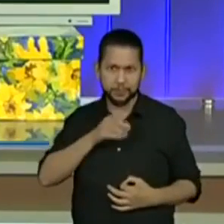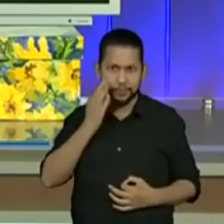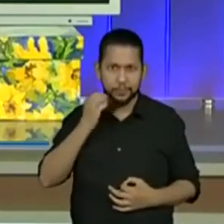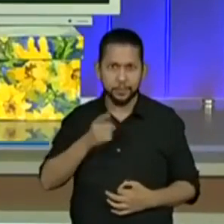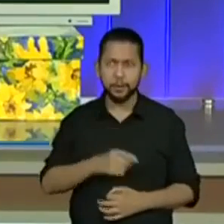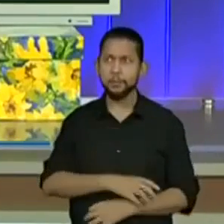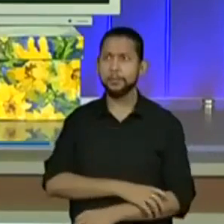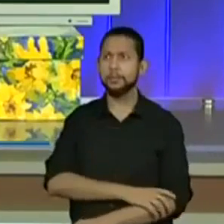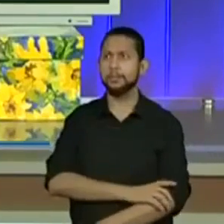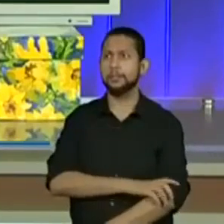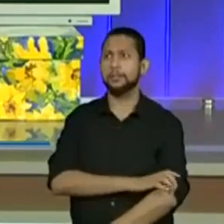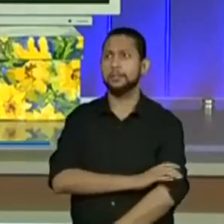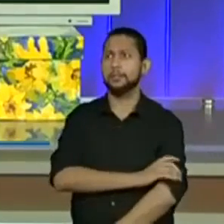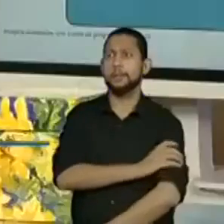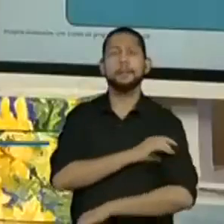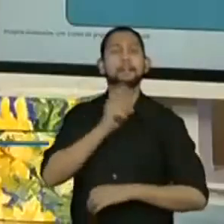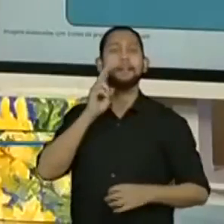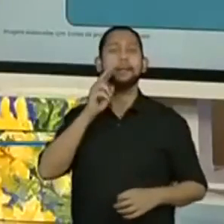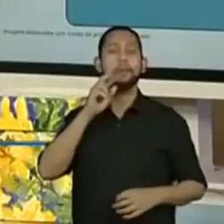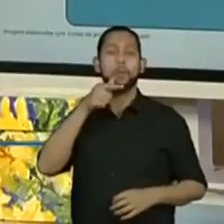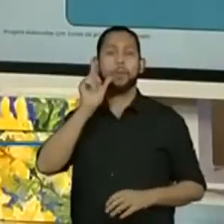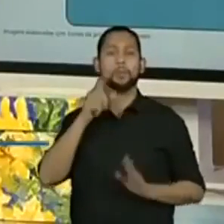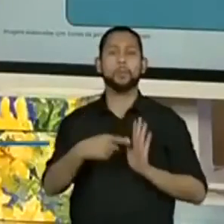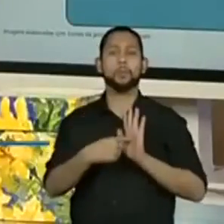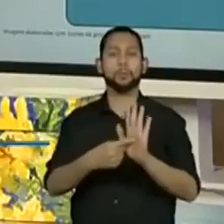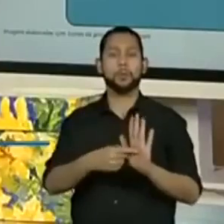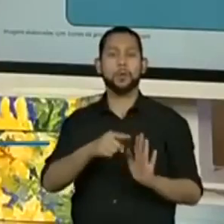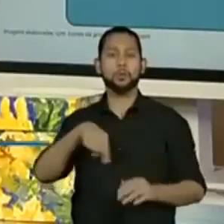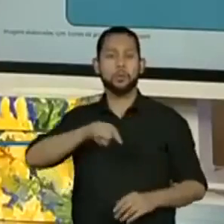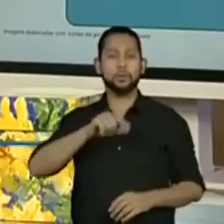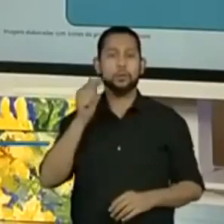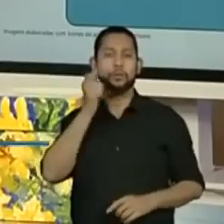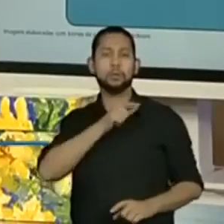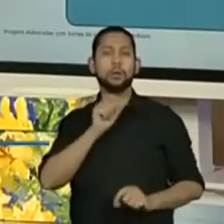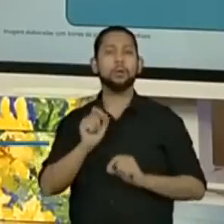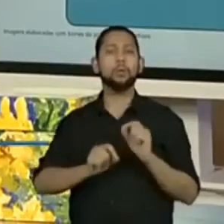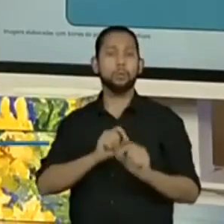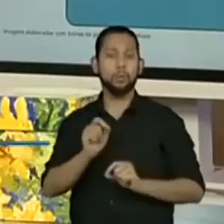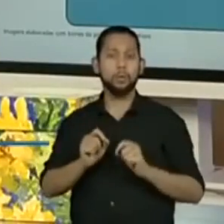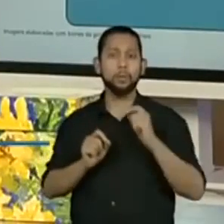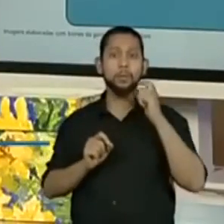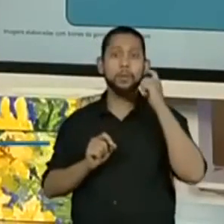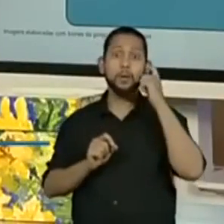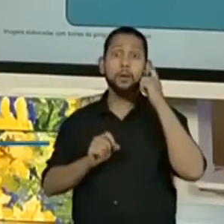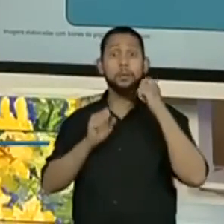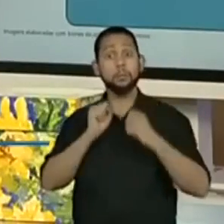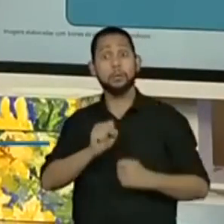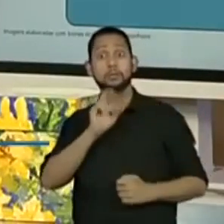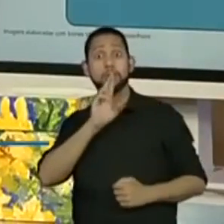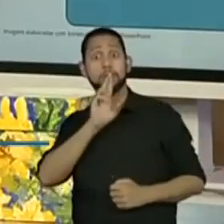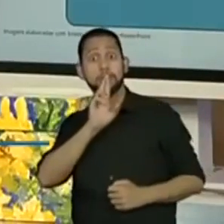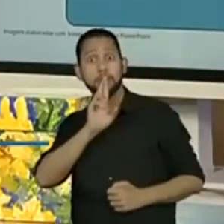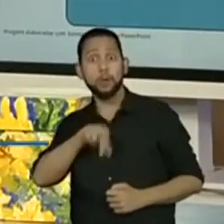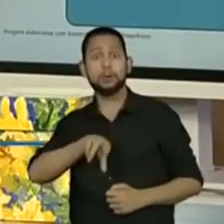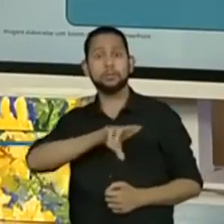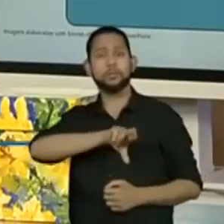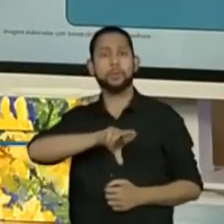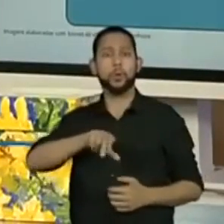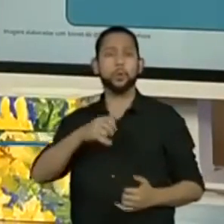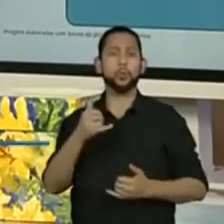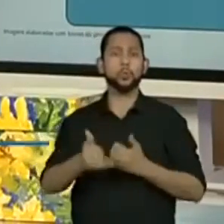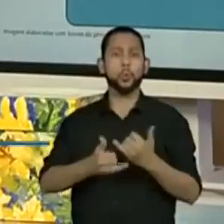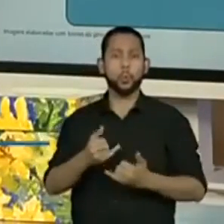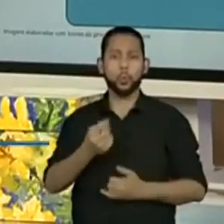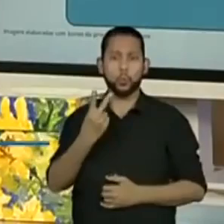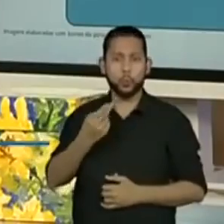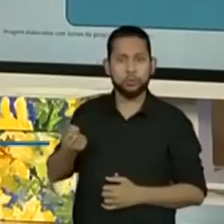Vocês lembram que ontem eu mostrei para vocês que a gente pode conseguir, né, os possíveis resultados no jogo de dois